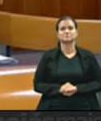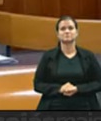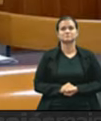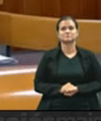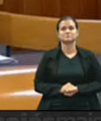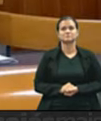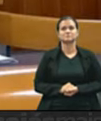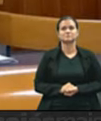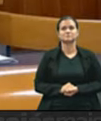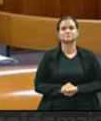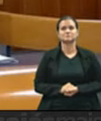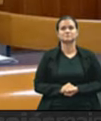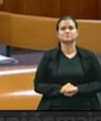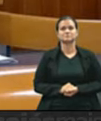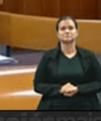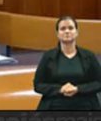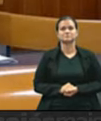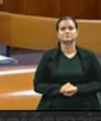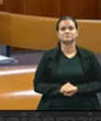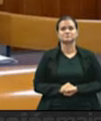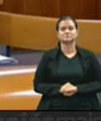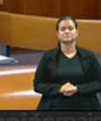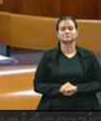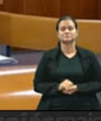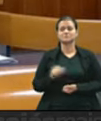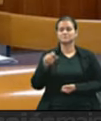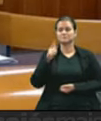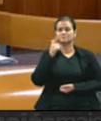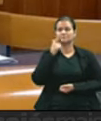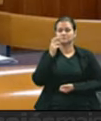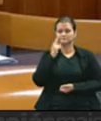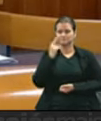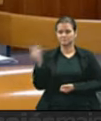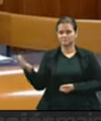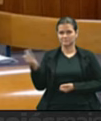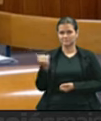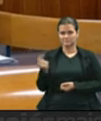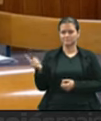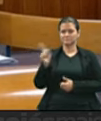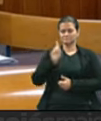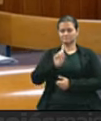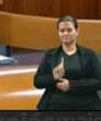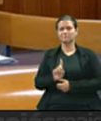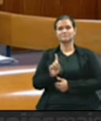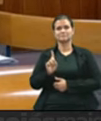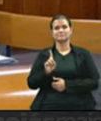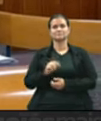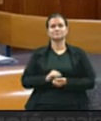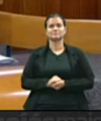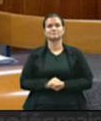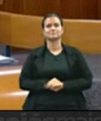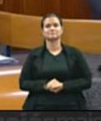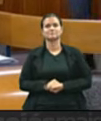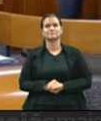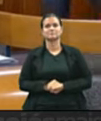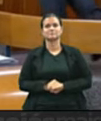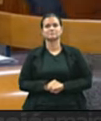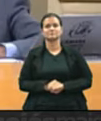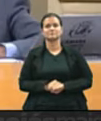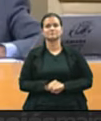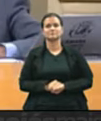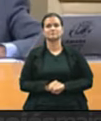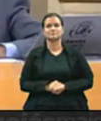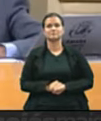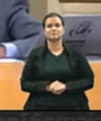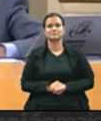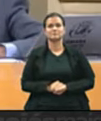Não, mas eu quero que a Rodarte, vem cá, Rodarte. Vai falar no meu lugar, Rodarte. Vem falar no meu lugar. Vereador, vereador. Ela é a segunda,